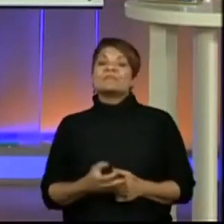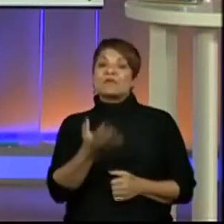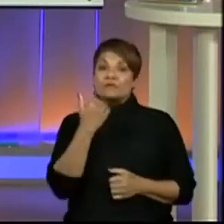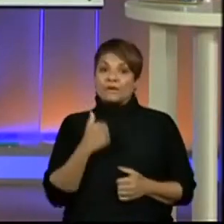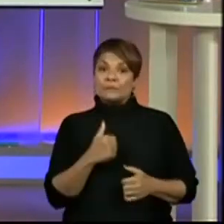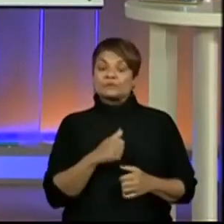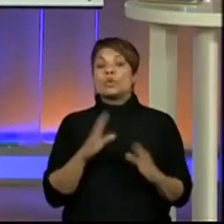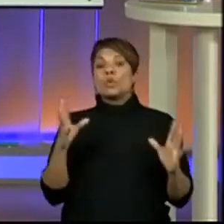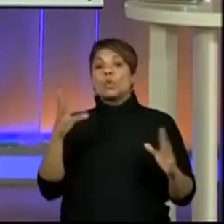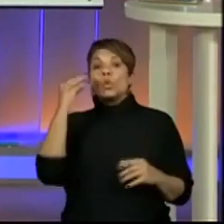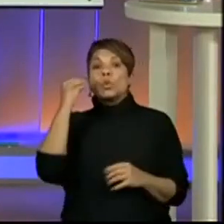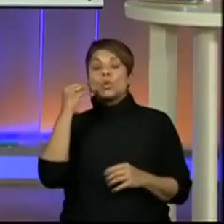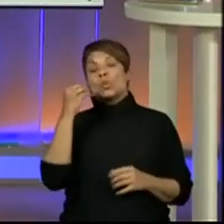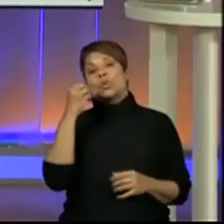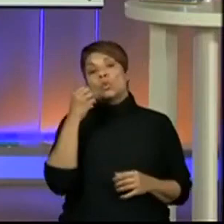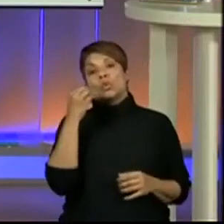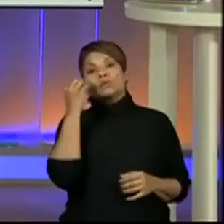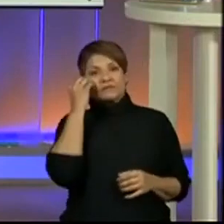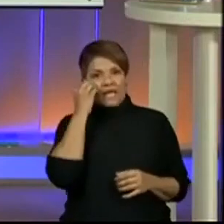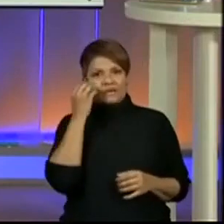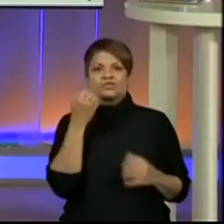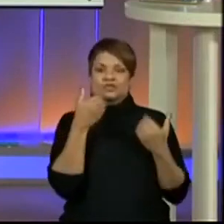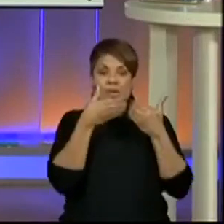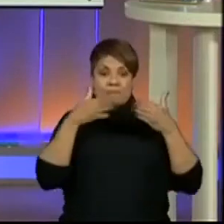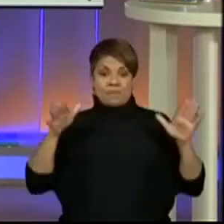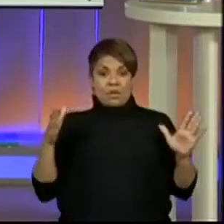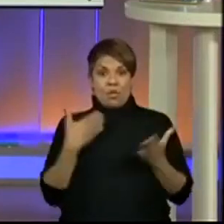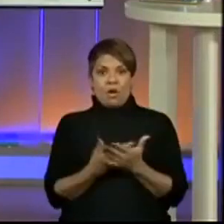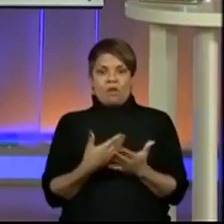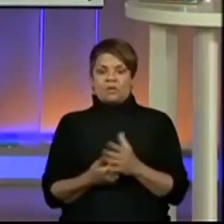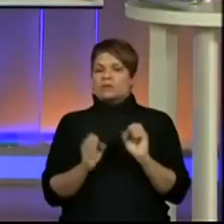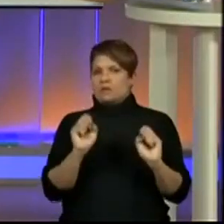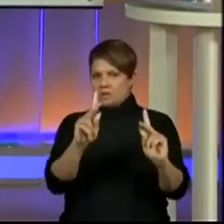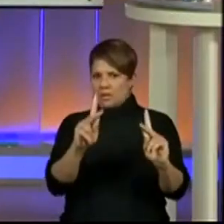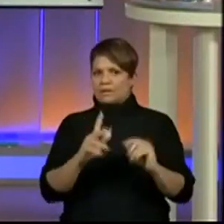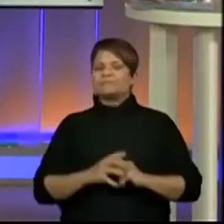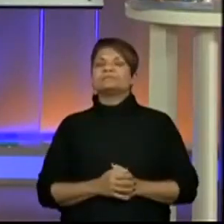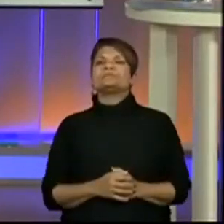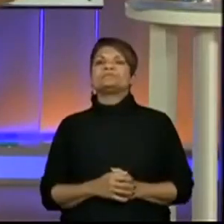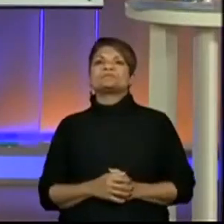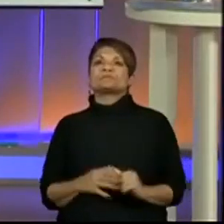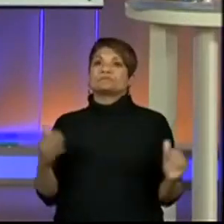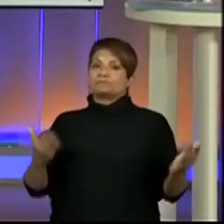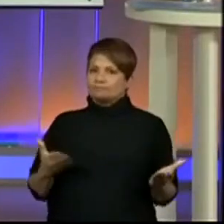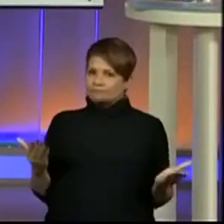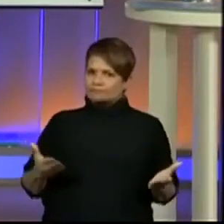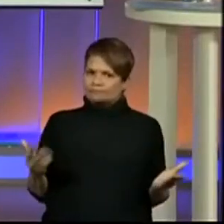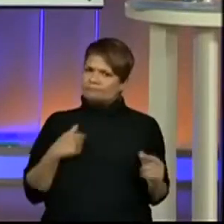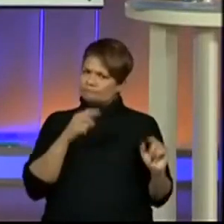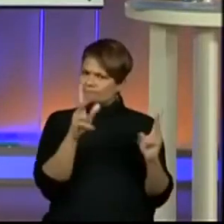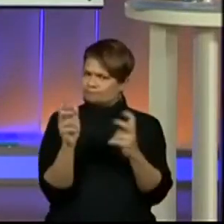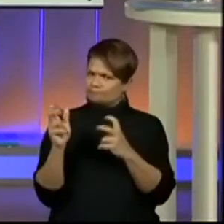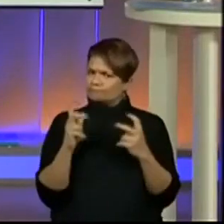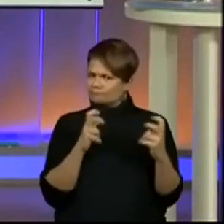O nosso teste de abertura de aula está ok. Agora, pelo que eu percebi, vocês